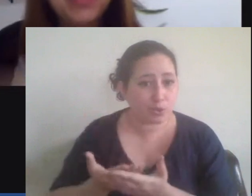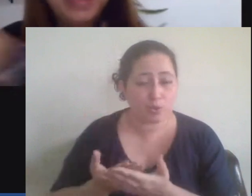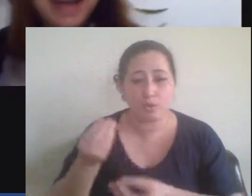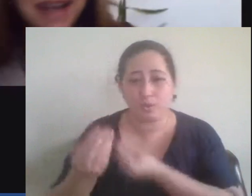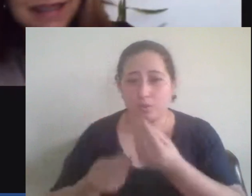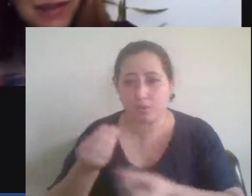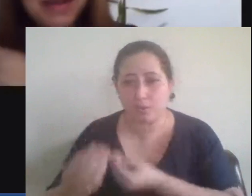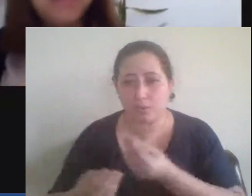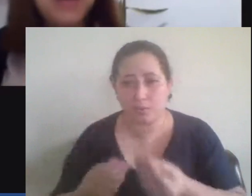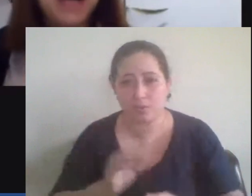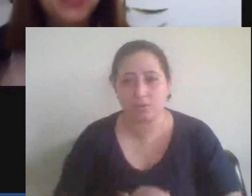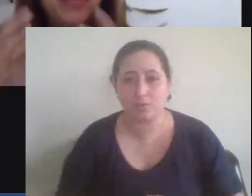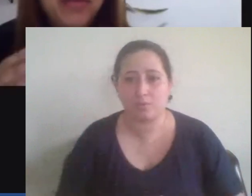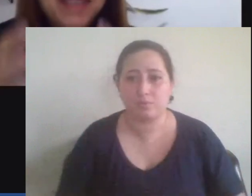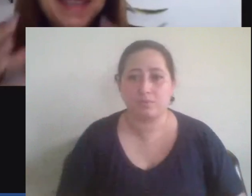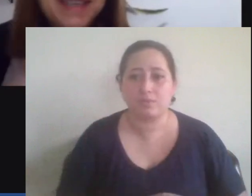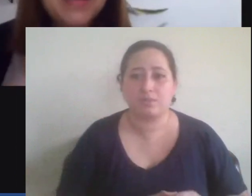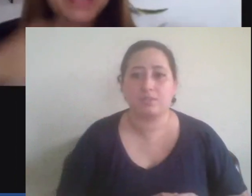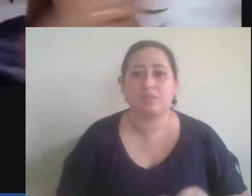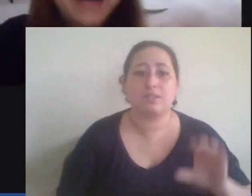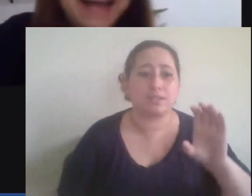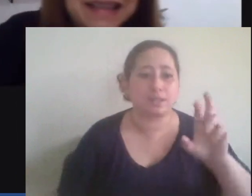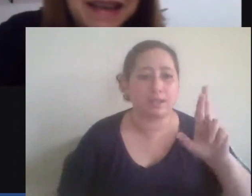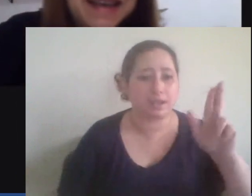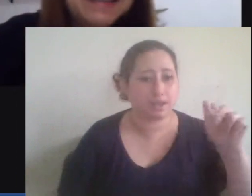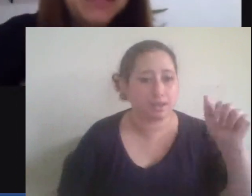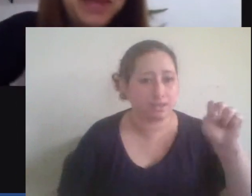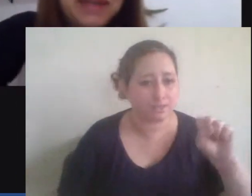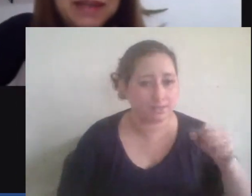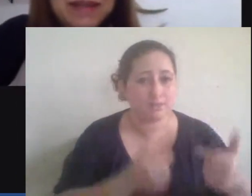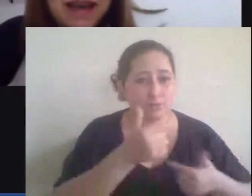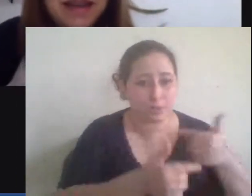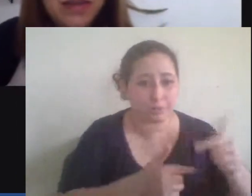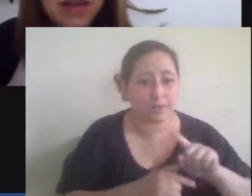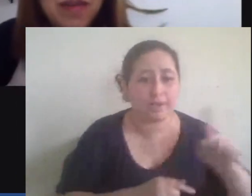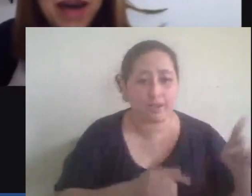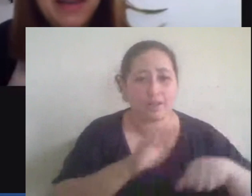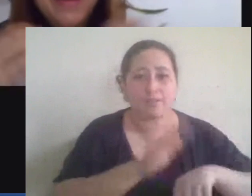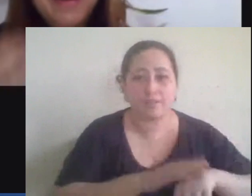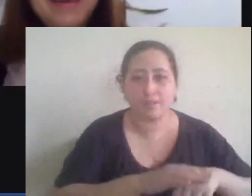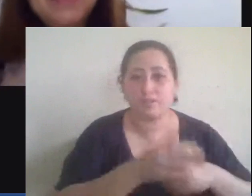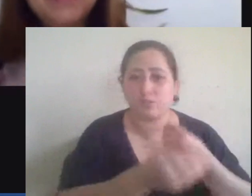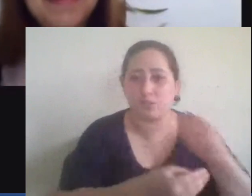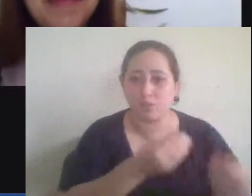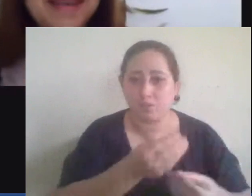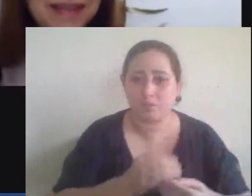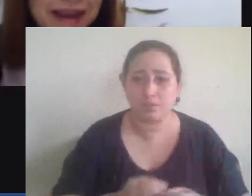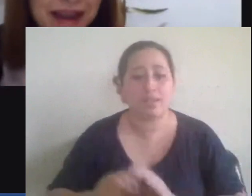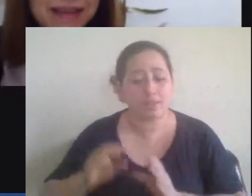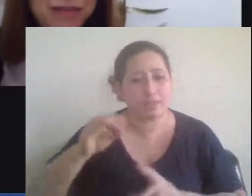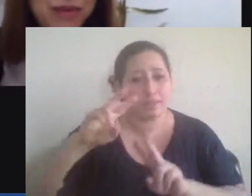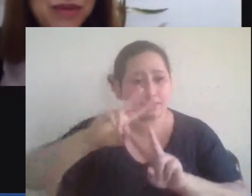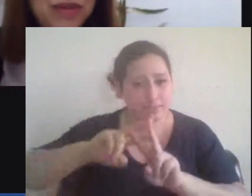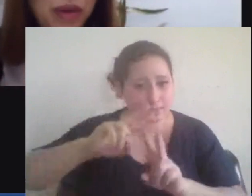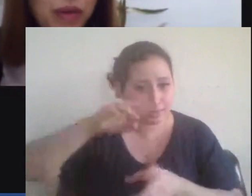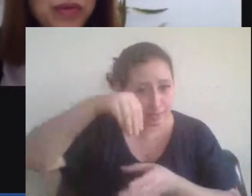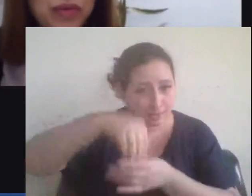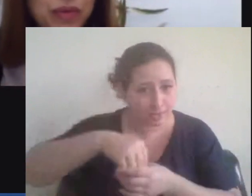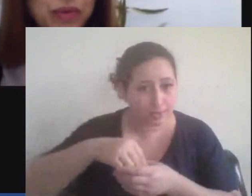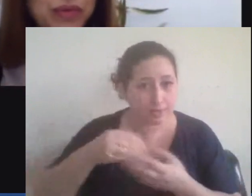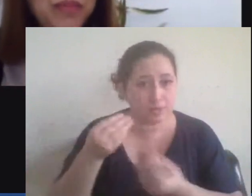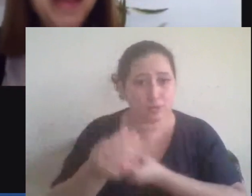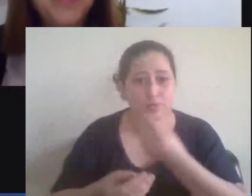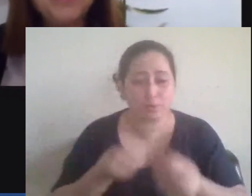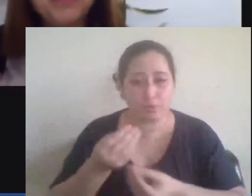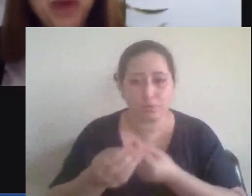fazer isso no CRAS que eu trabalho como vamos fazer isso lá na penitenciária que eu trabalho isso também será respondido